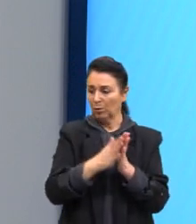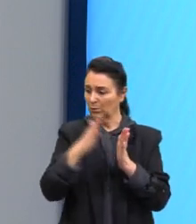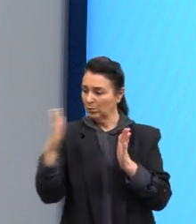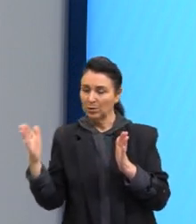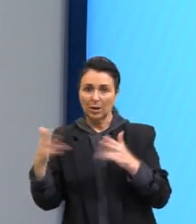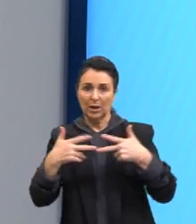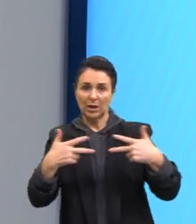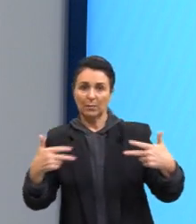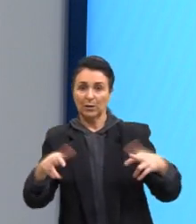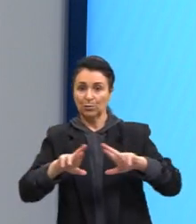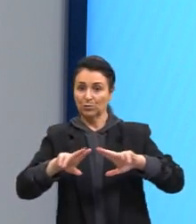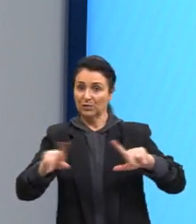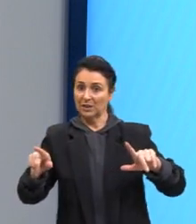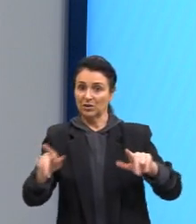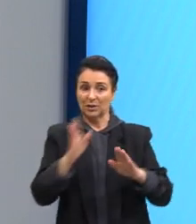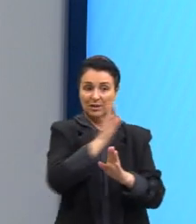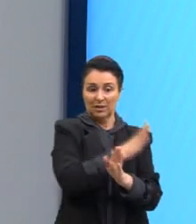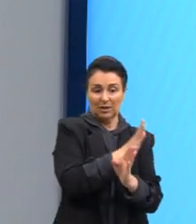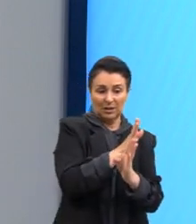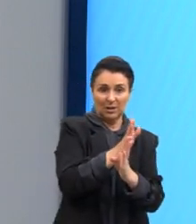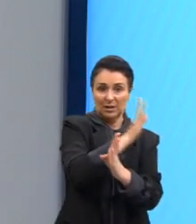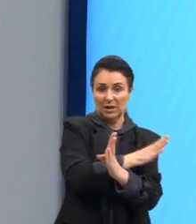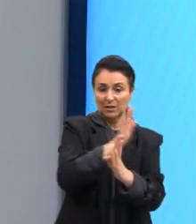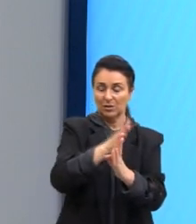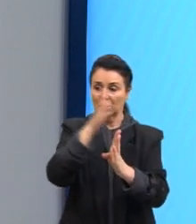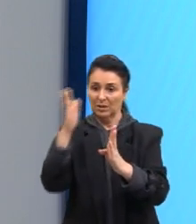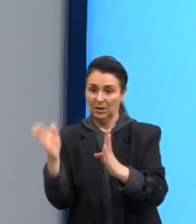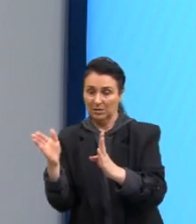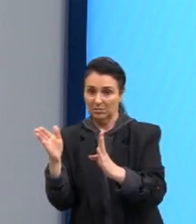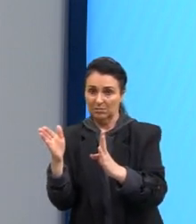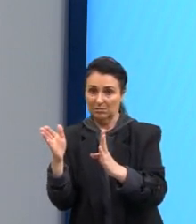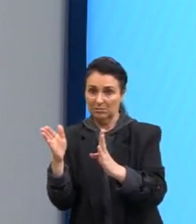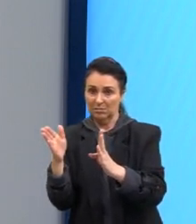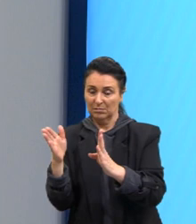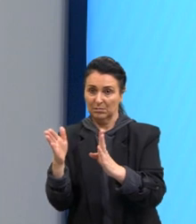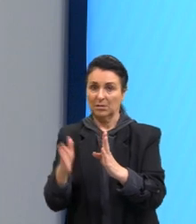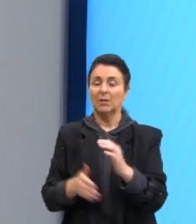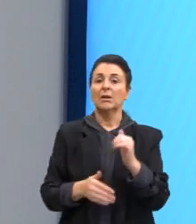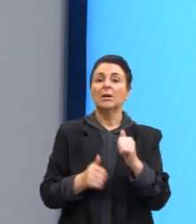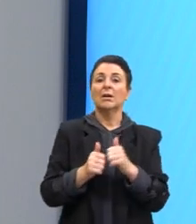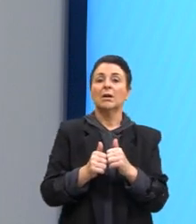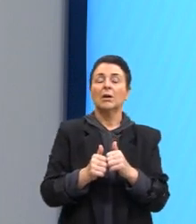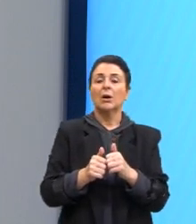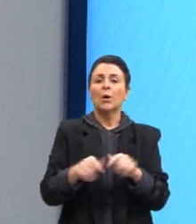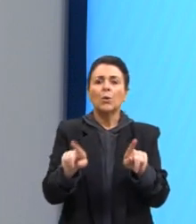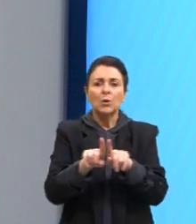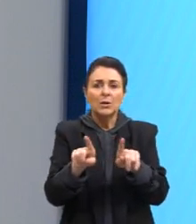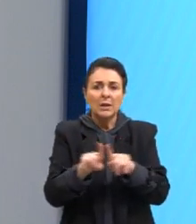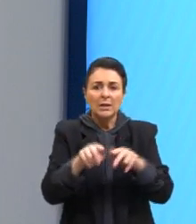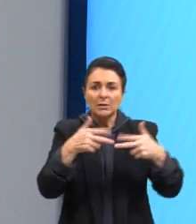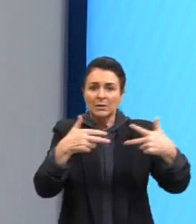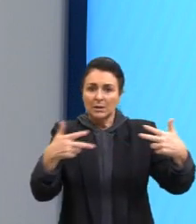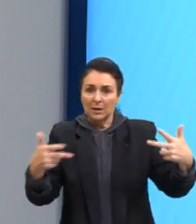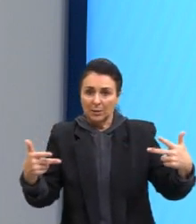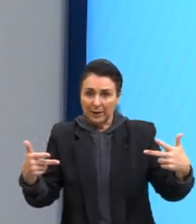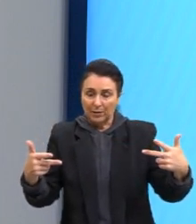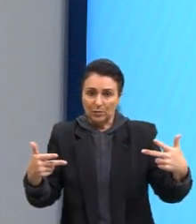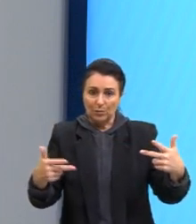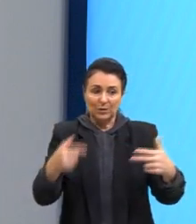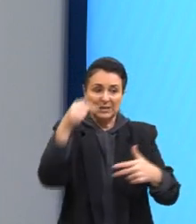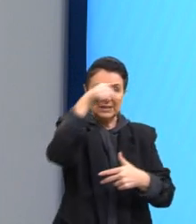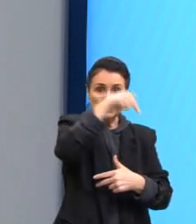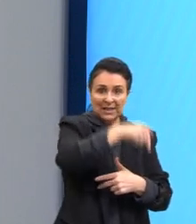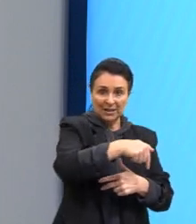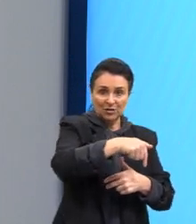diferentes do outro lado, essa flecha tem que ser como um sinal de igualdade. Os mesmos elementos que eu tenho no lado dos reagentes,